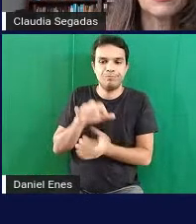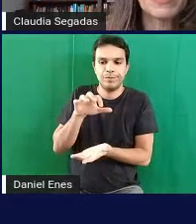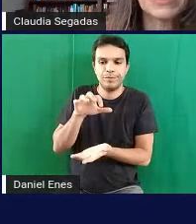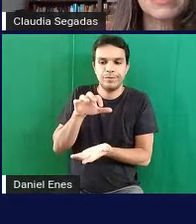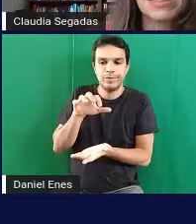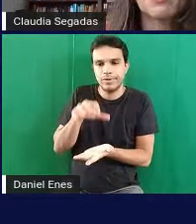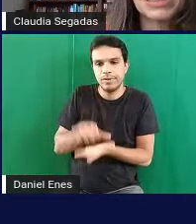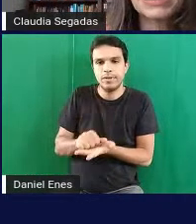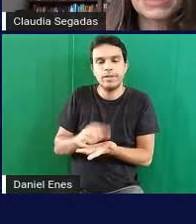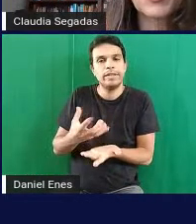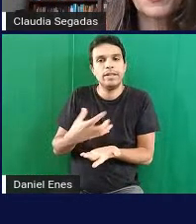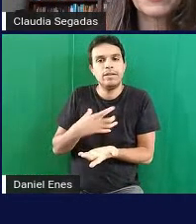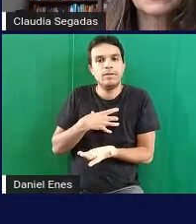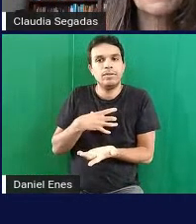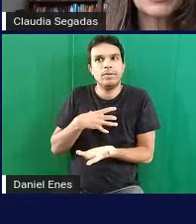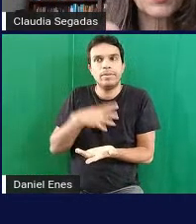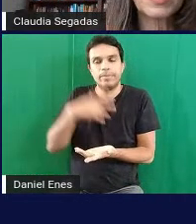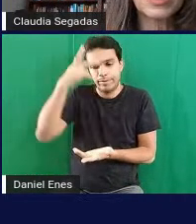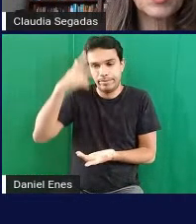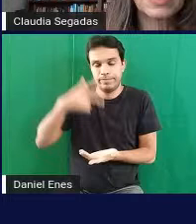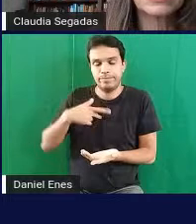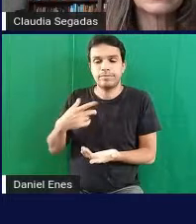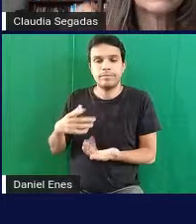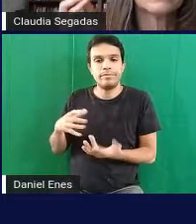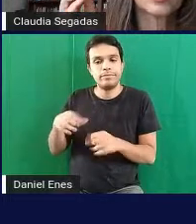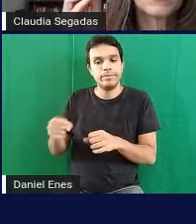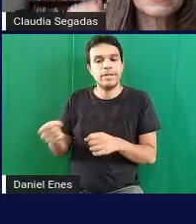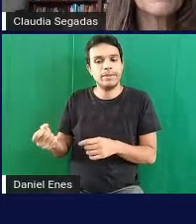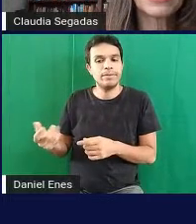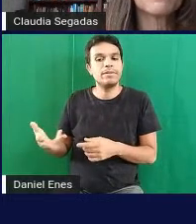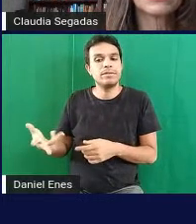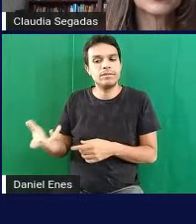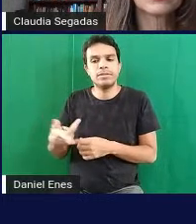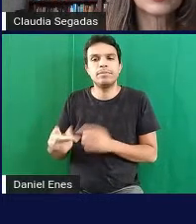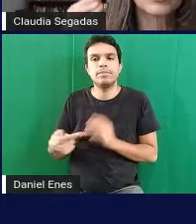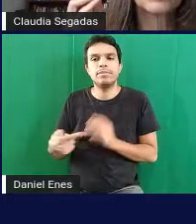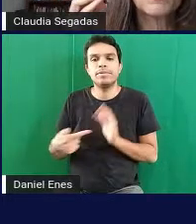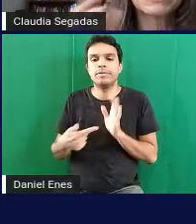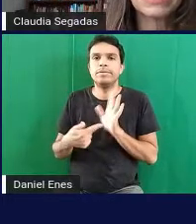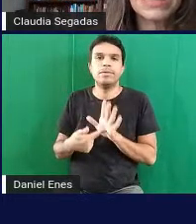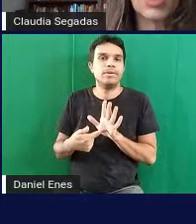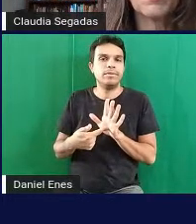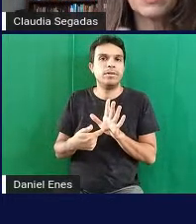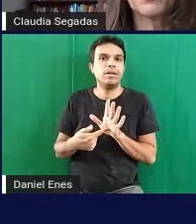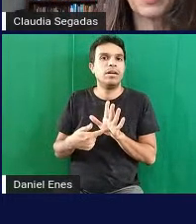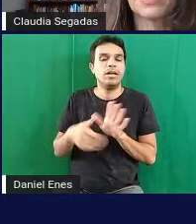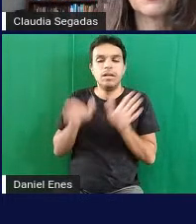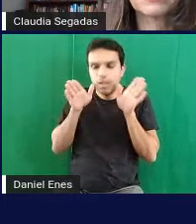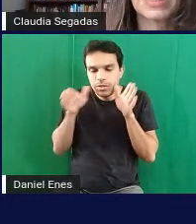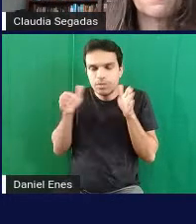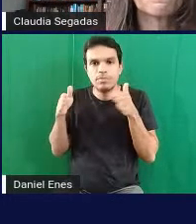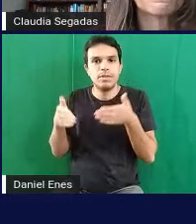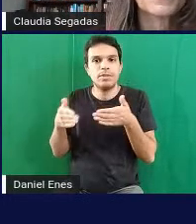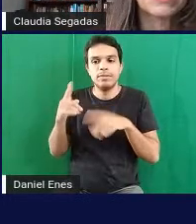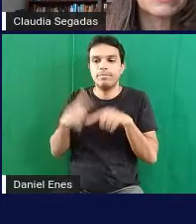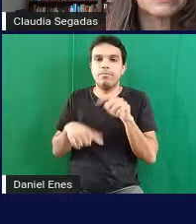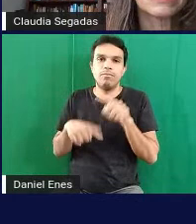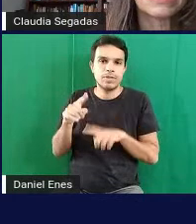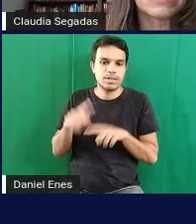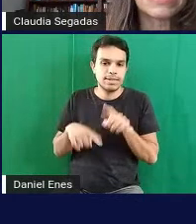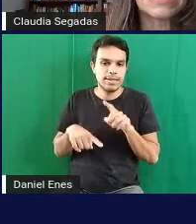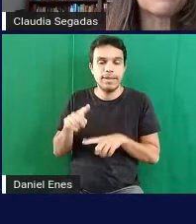eu peguei essa habilidade porque está mencionando aí especificamente a questão do material manipulado tá